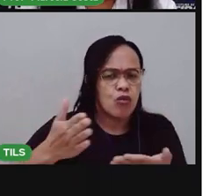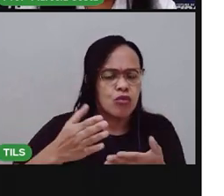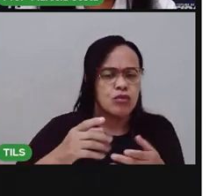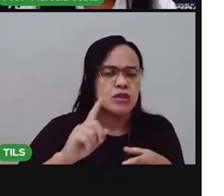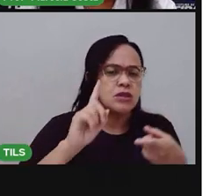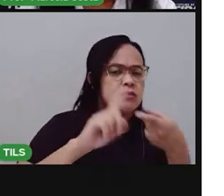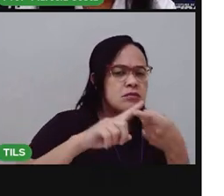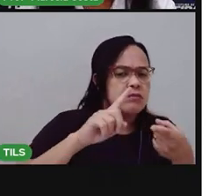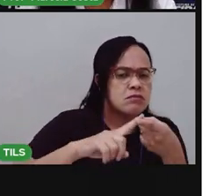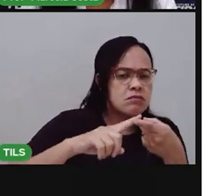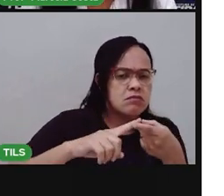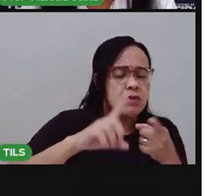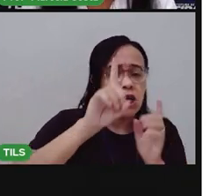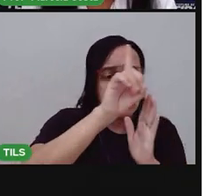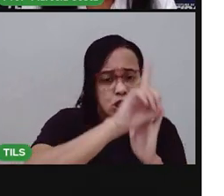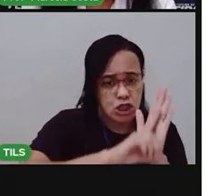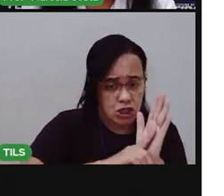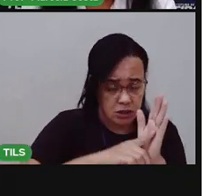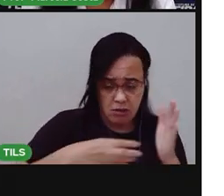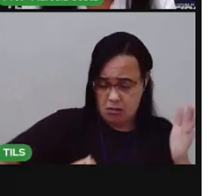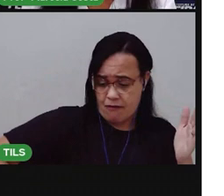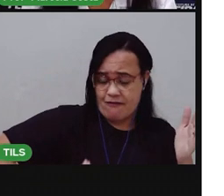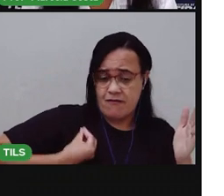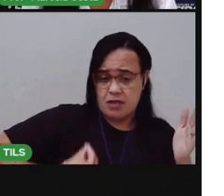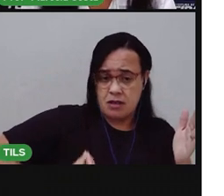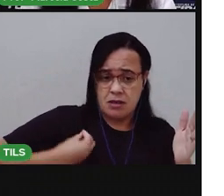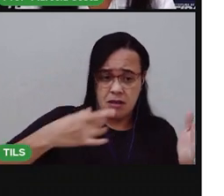Direito à vida e à saúde.